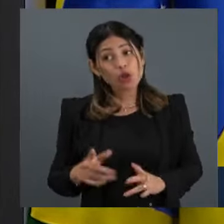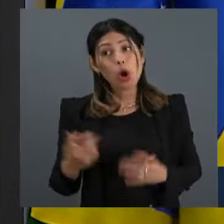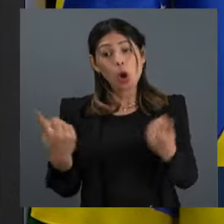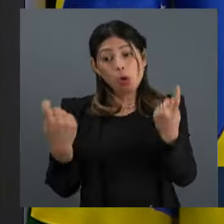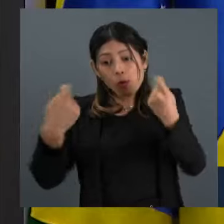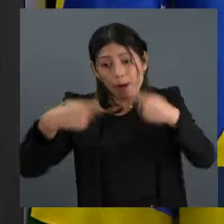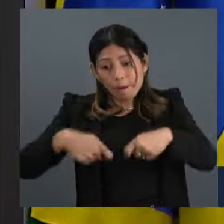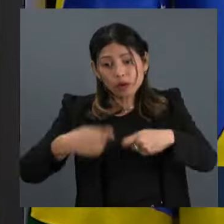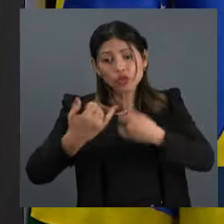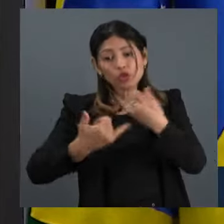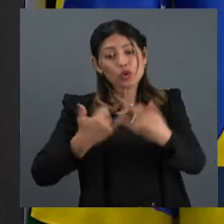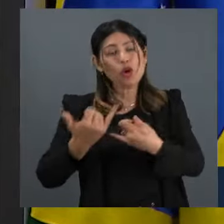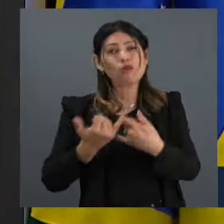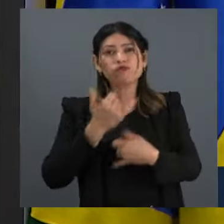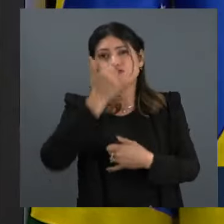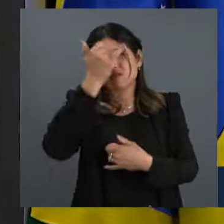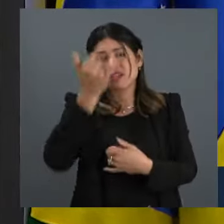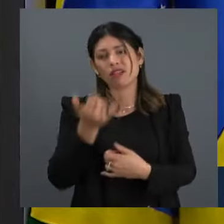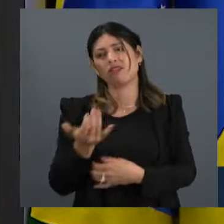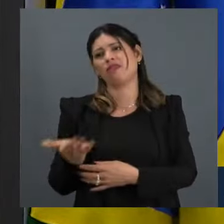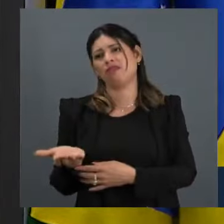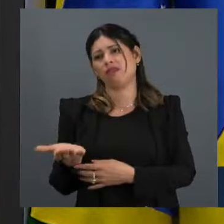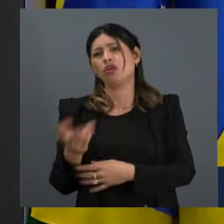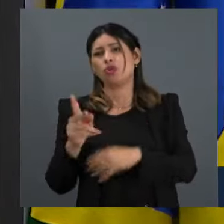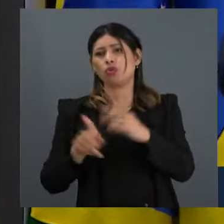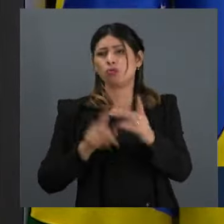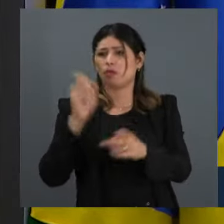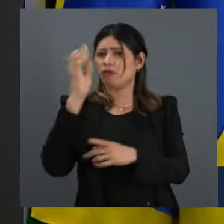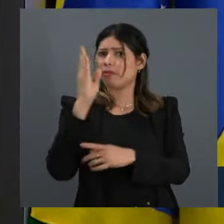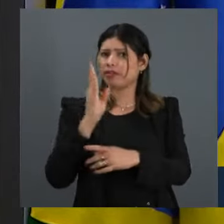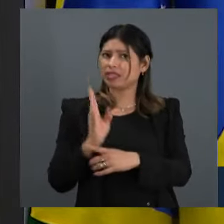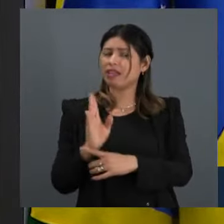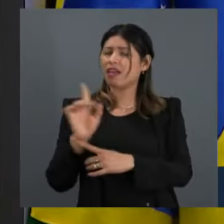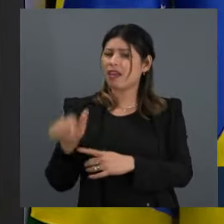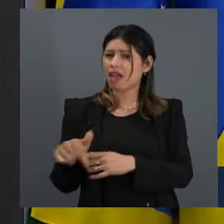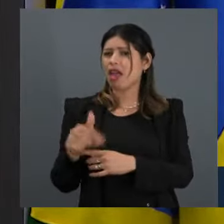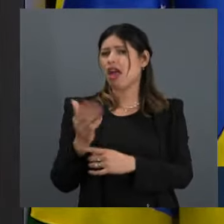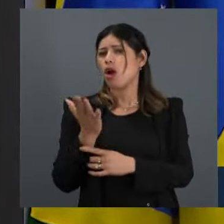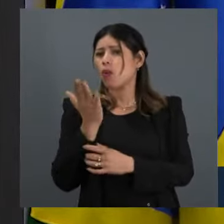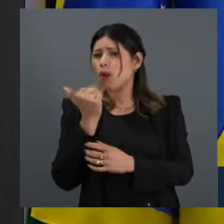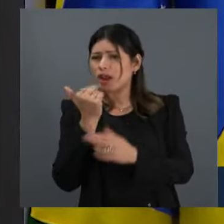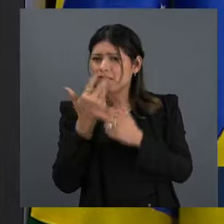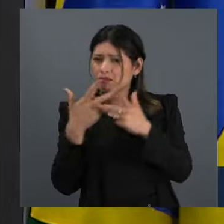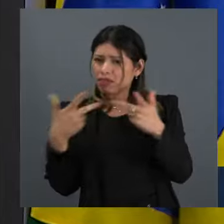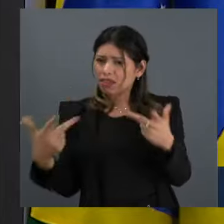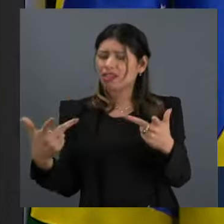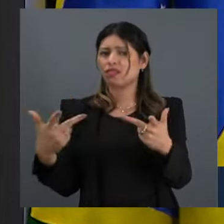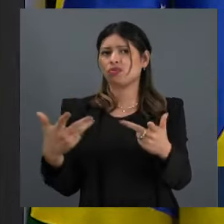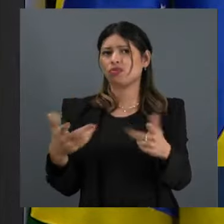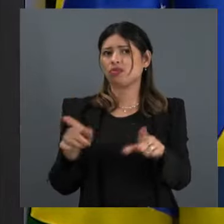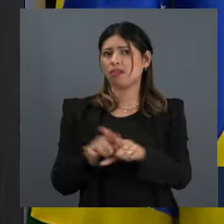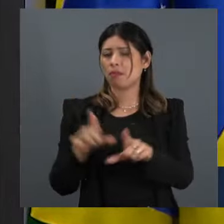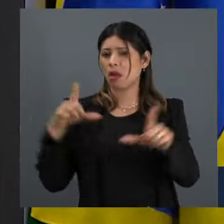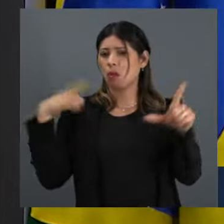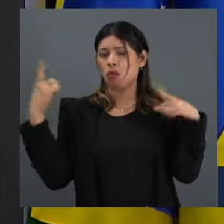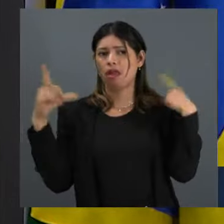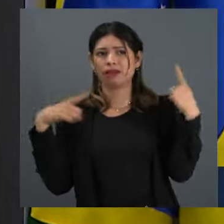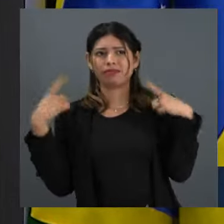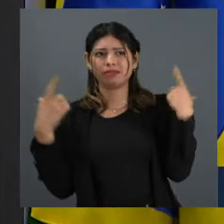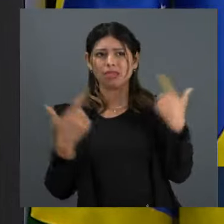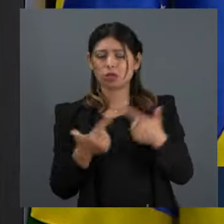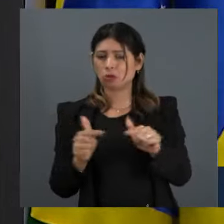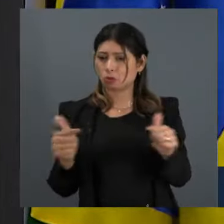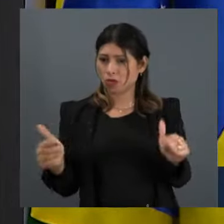brasileiro. É comida que sai da casa, é um lazer negado, porque é feito para pegar, para